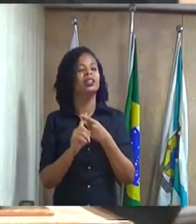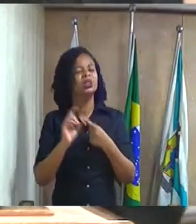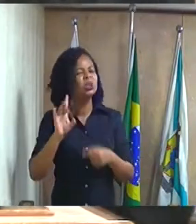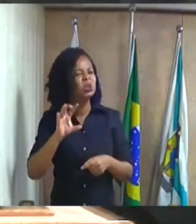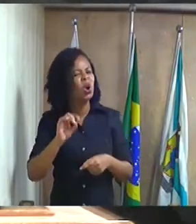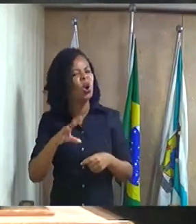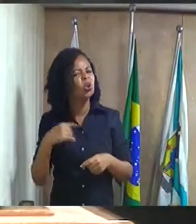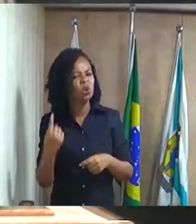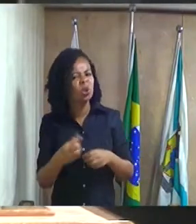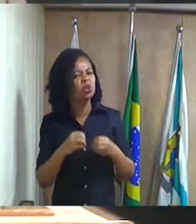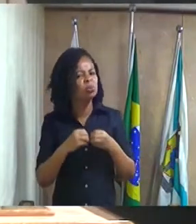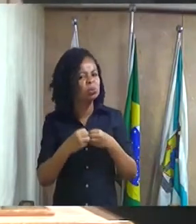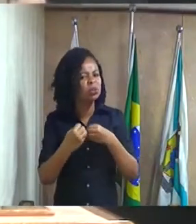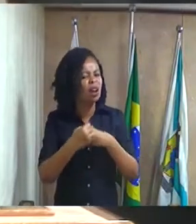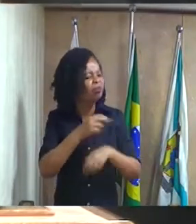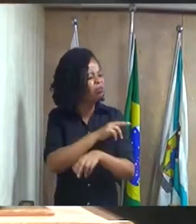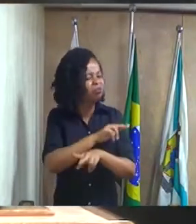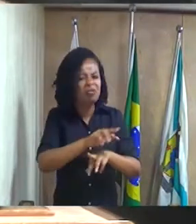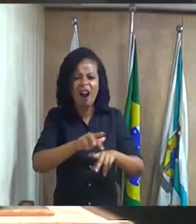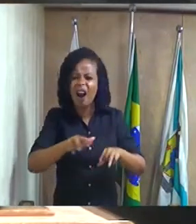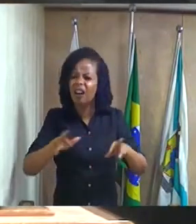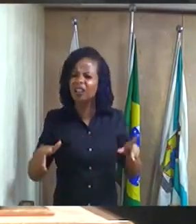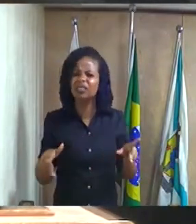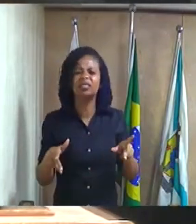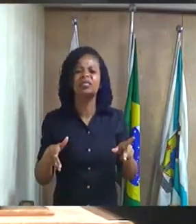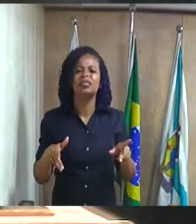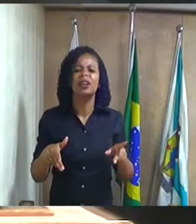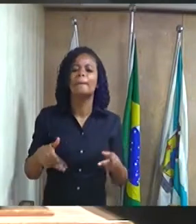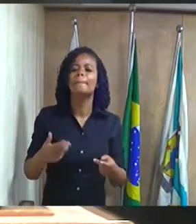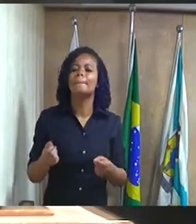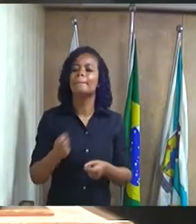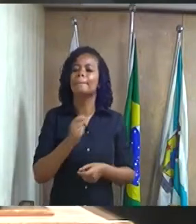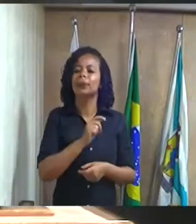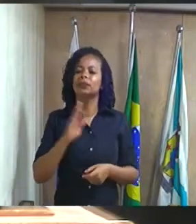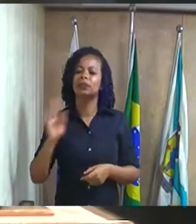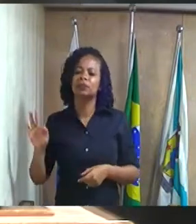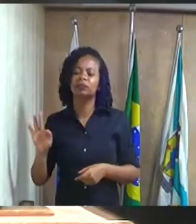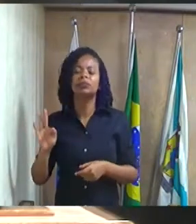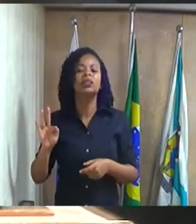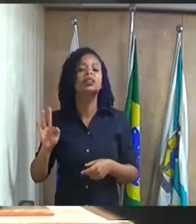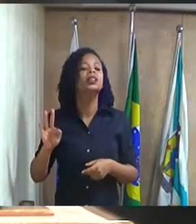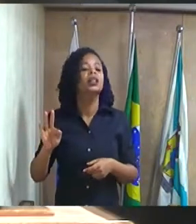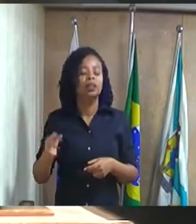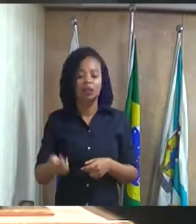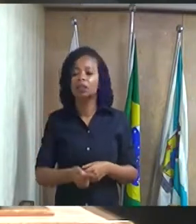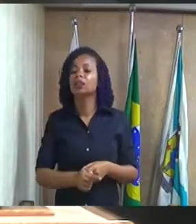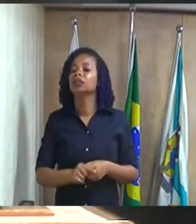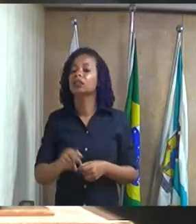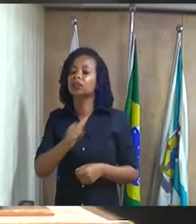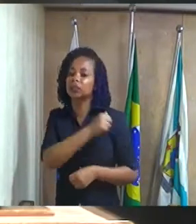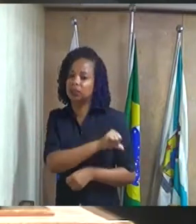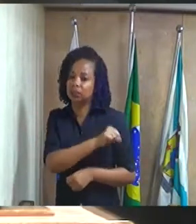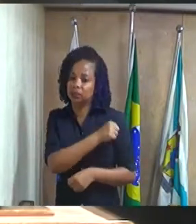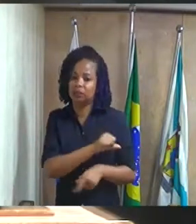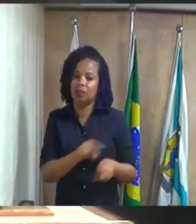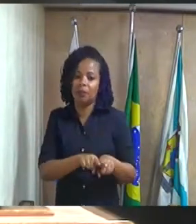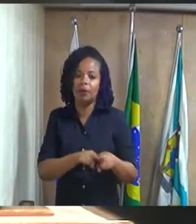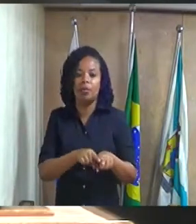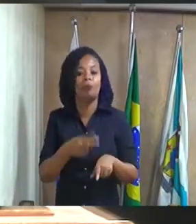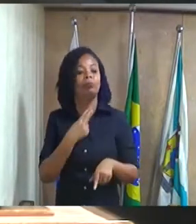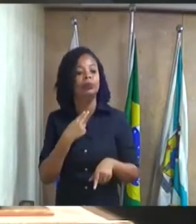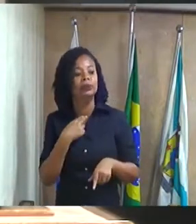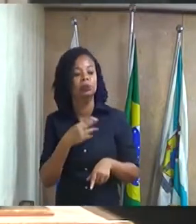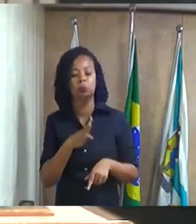é em diversos municípios da Baixada Fluminense e Grande Rio mas não podemos nos calar diante dessas